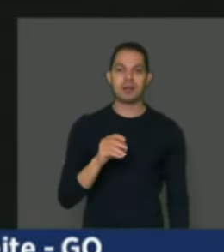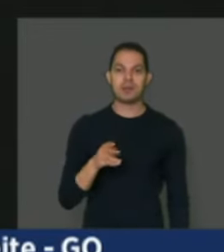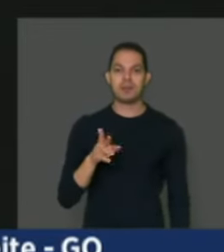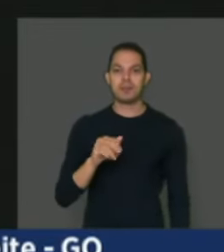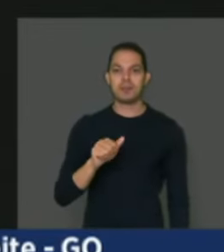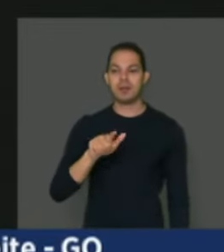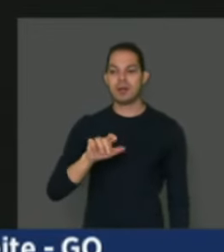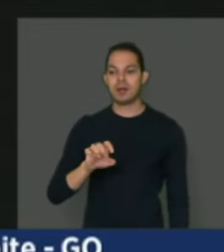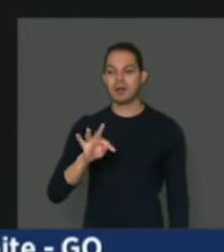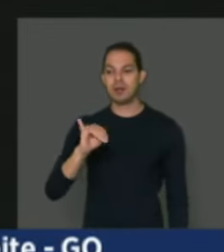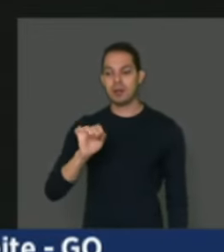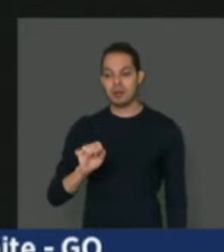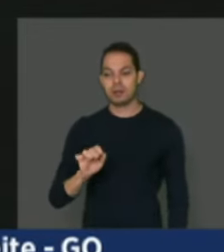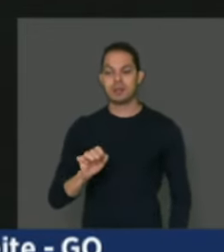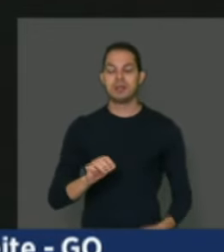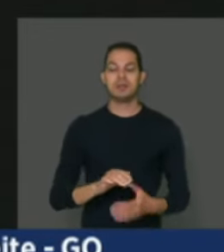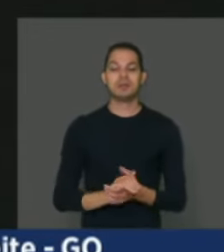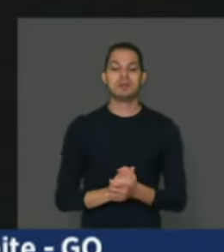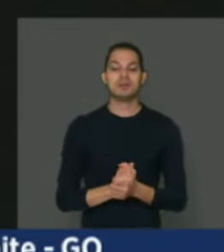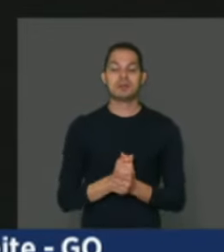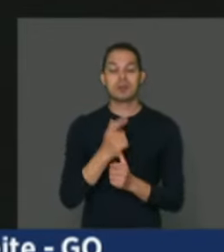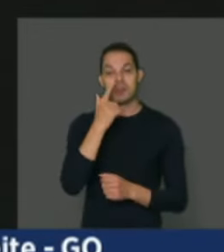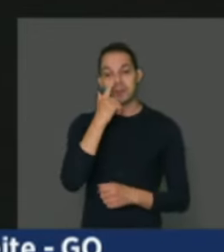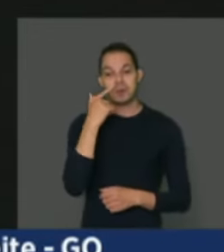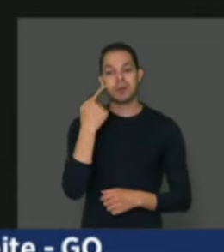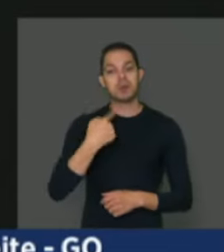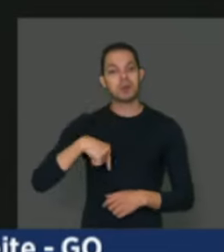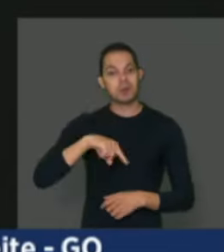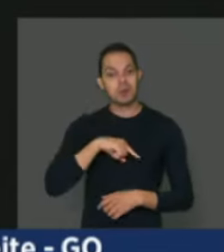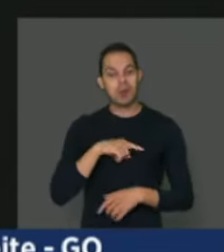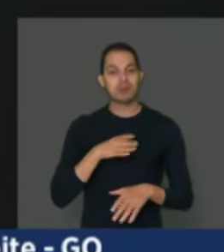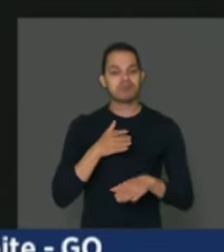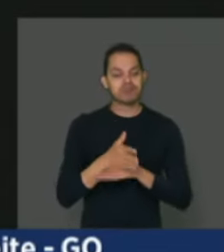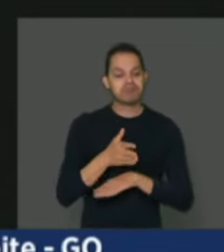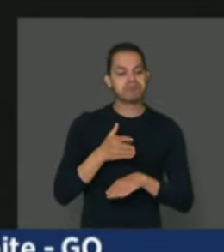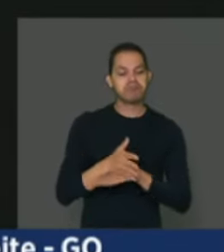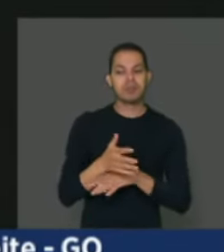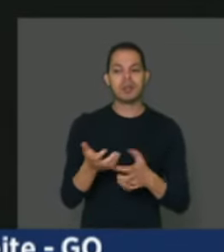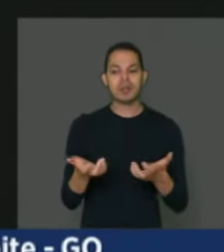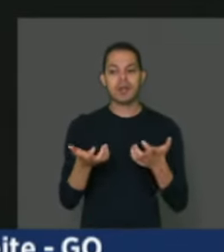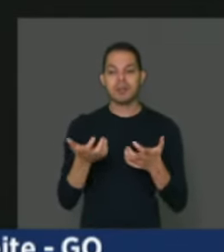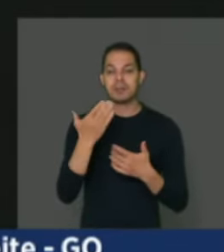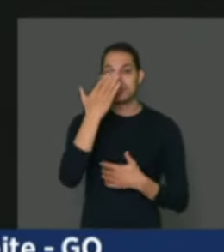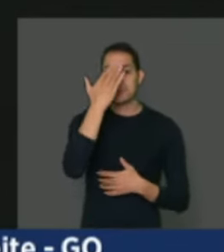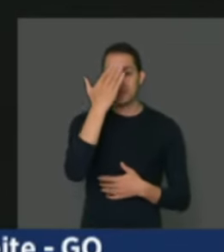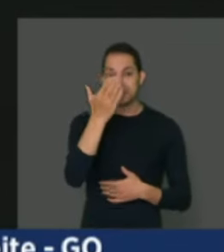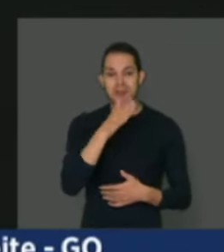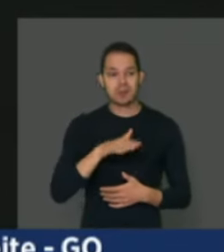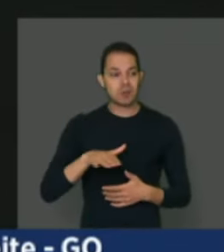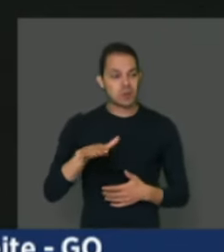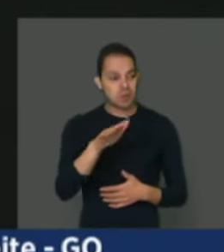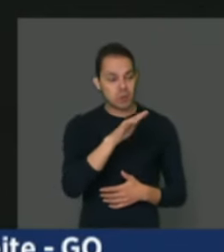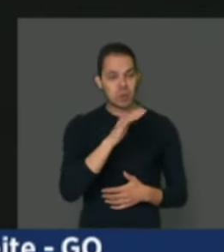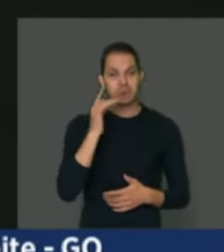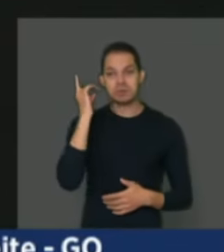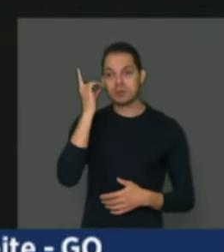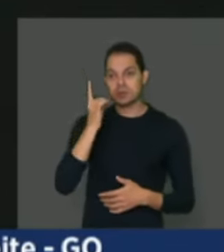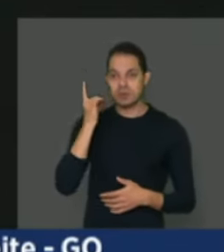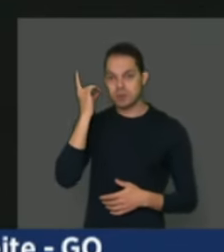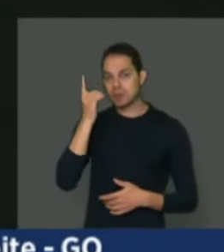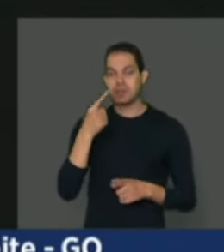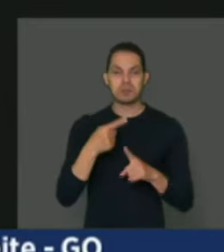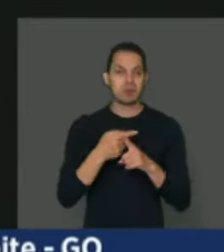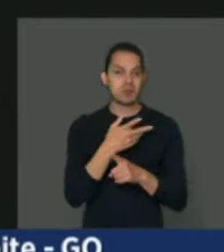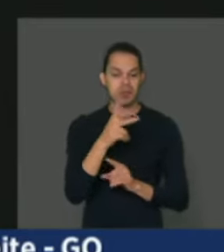pautas. E nós queremos interferir. Quero agradecer a todos os deputados a aprovação da